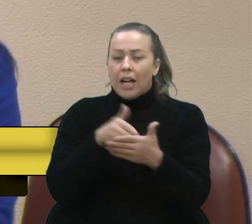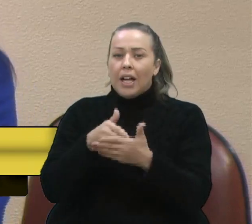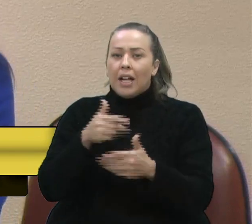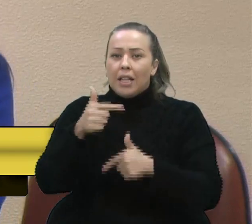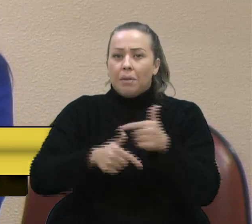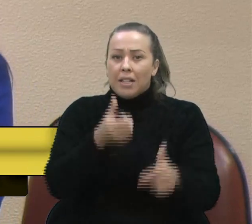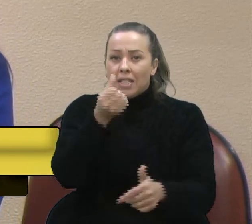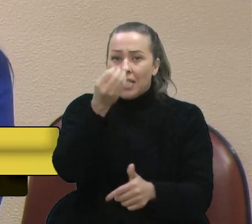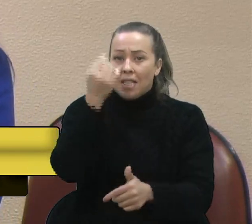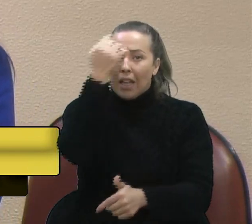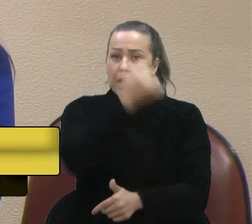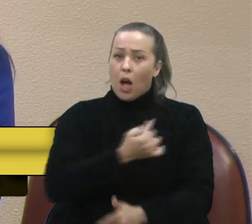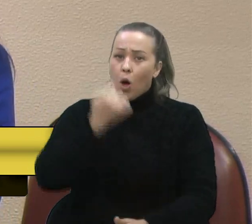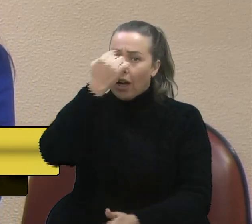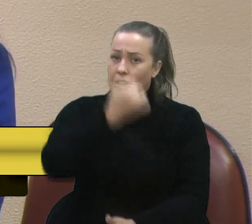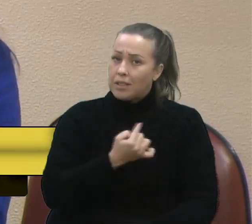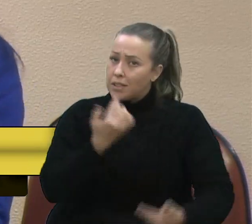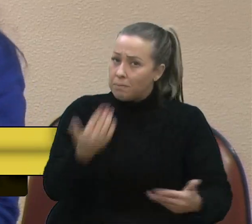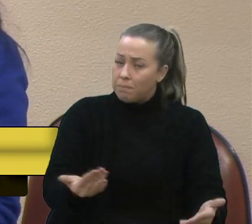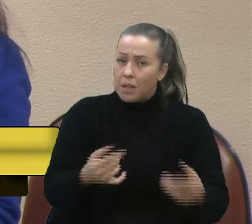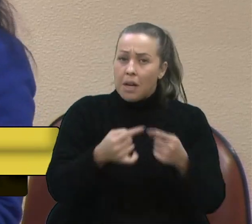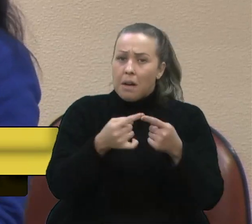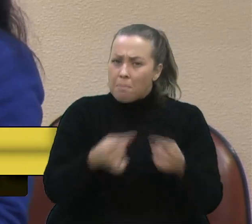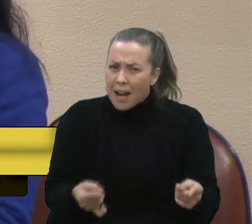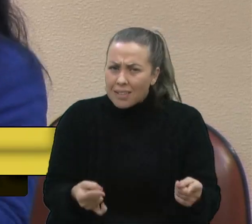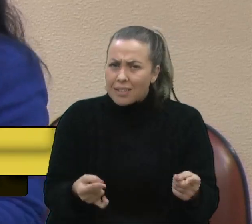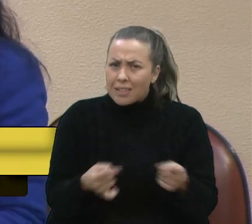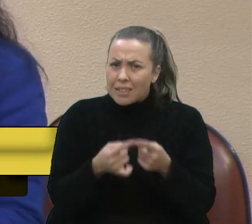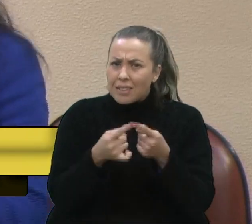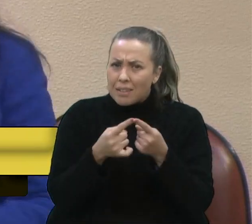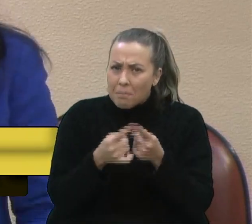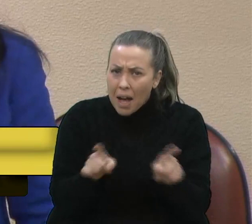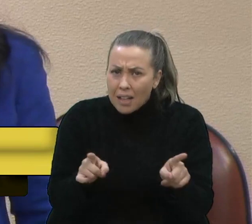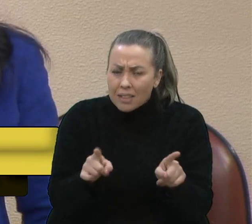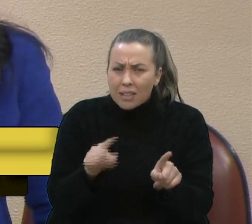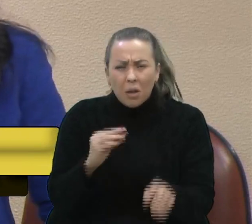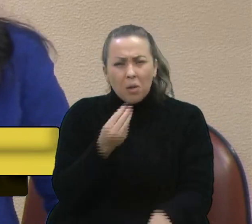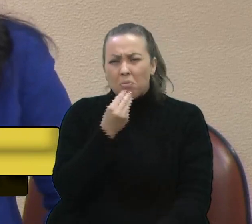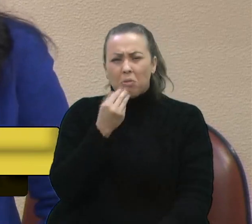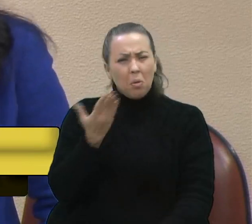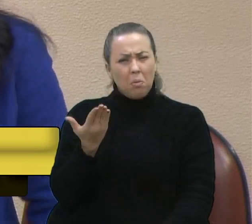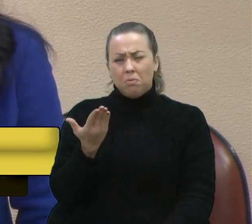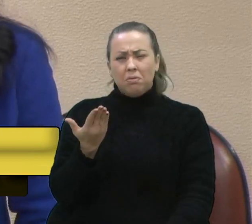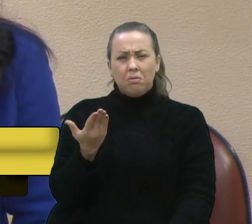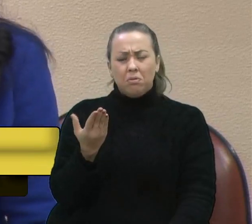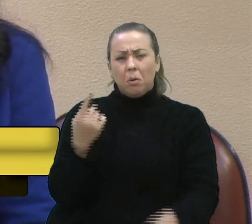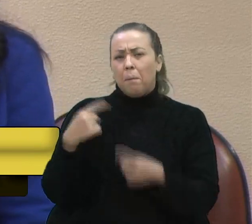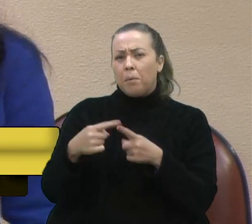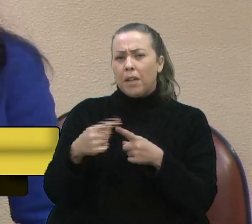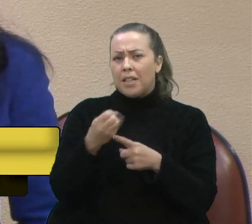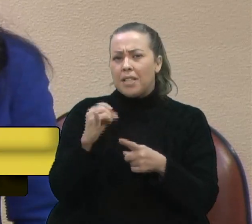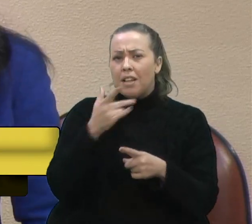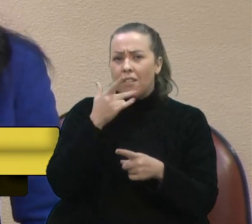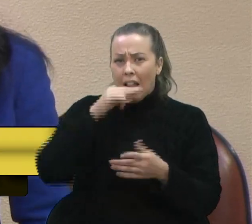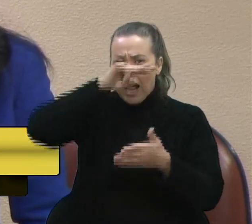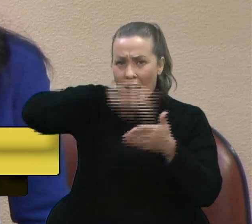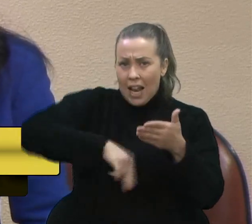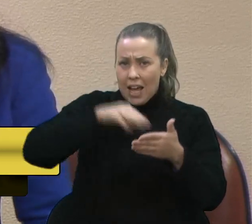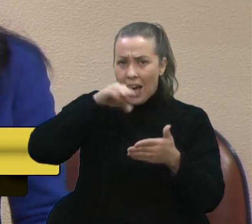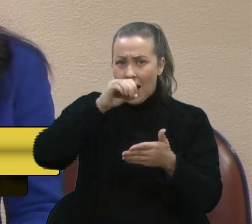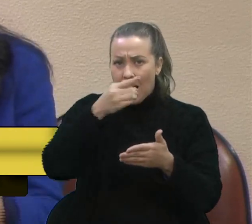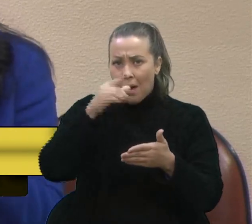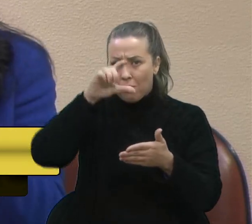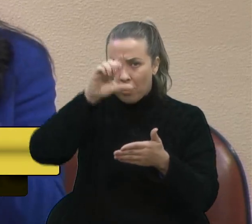horas, enfim. Mas então por que não é tão óbvio para mim? Porque quando a gente lê essa moção,